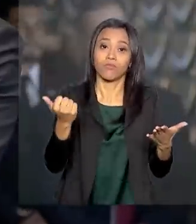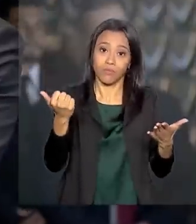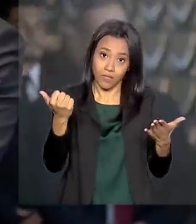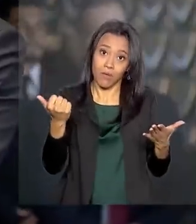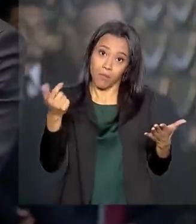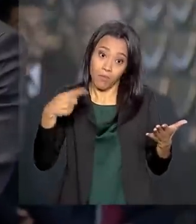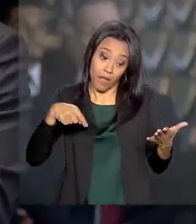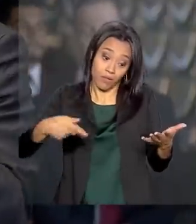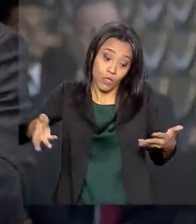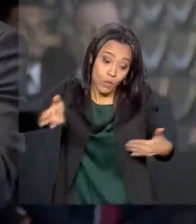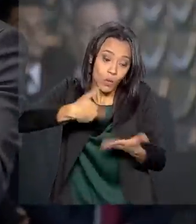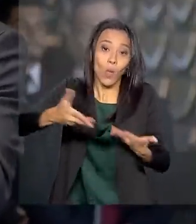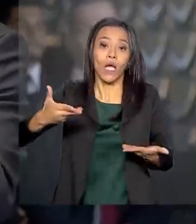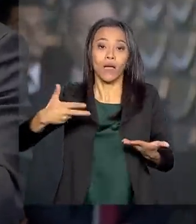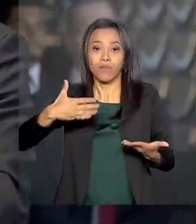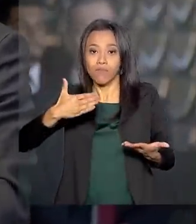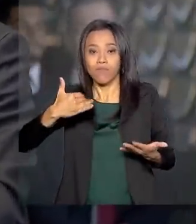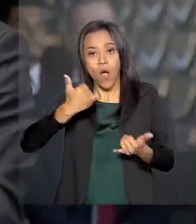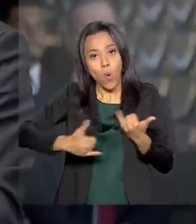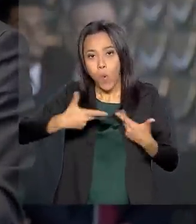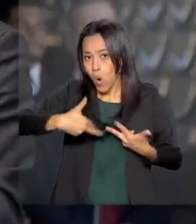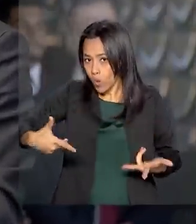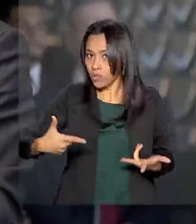havendo recall, realmente atenderem esses chamados. Obrigado. Obrigado.